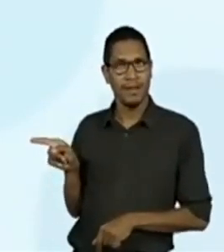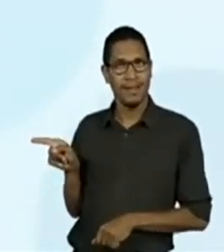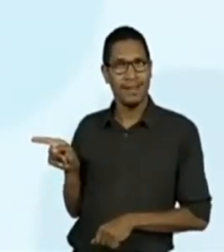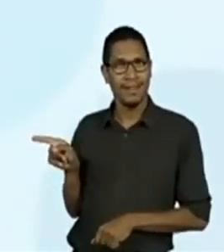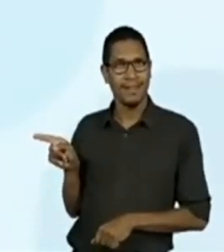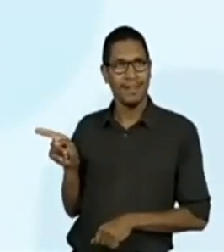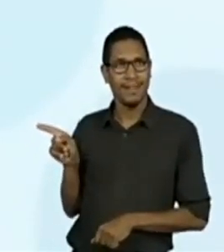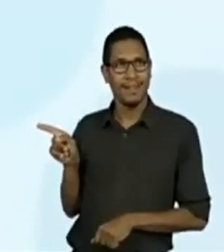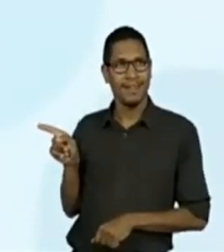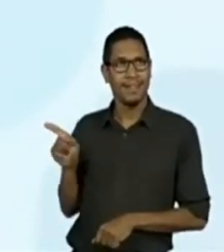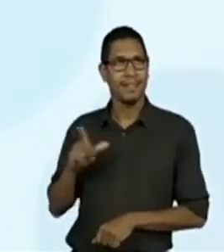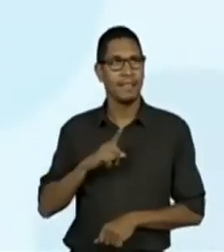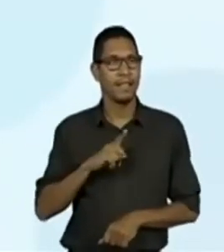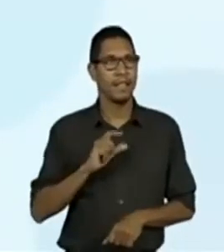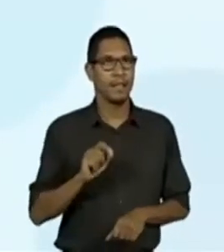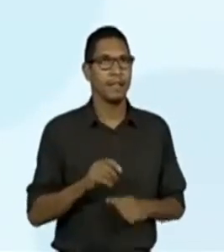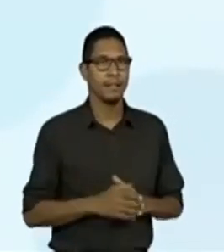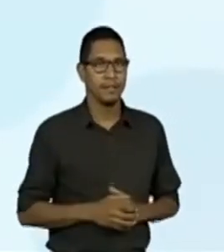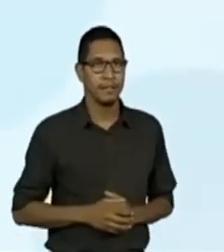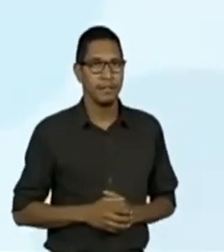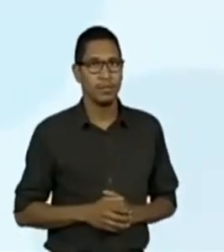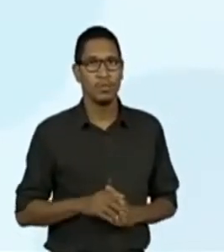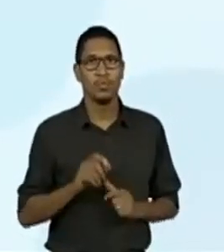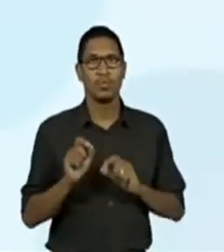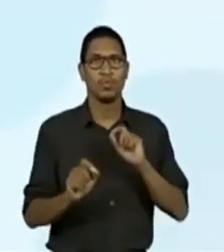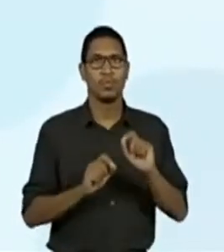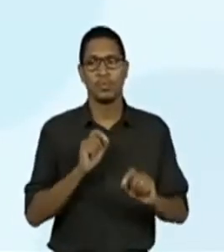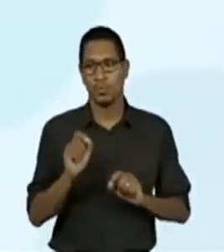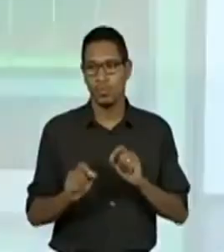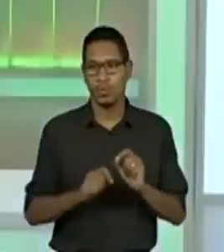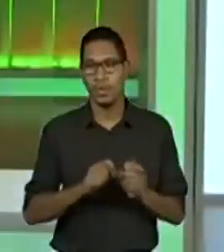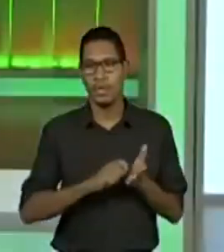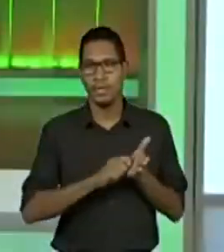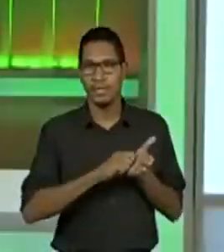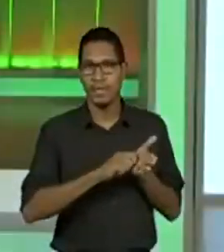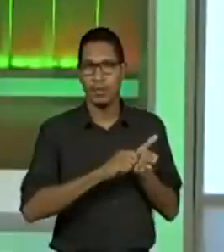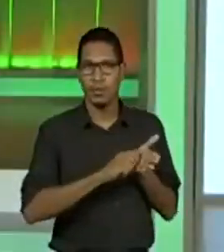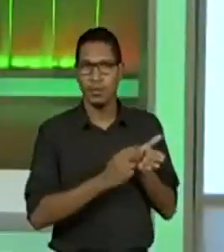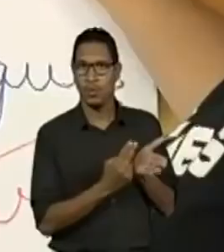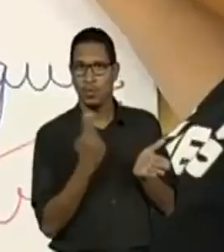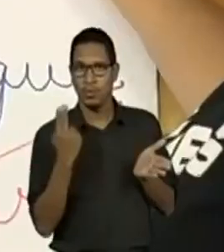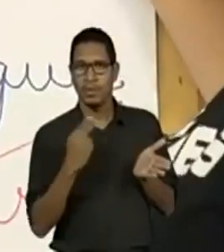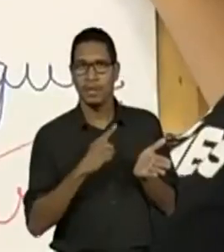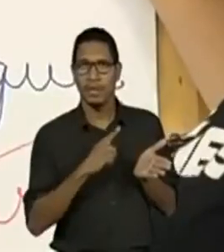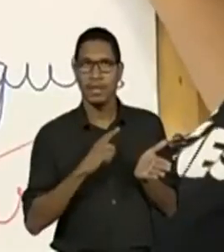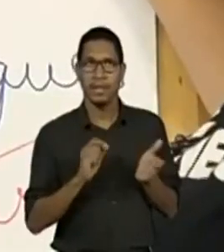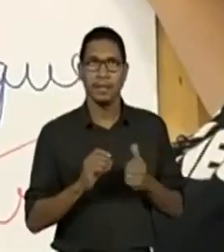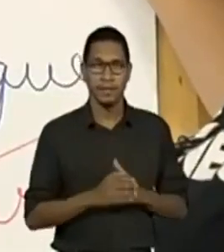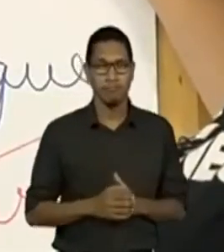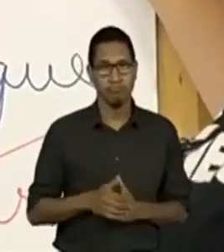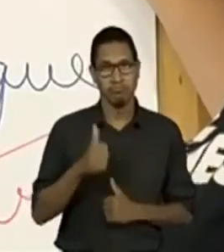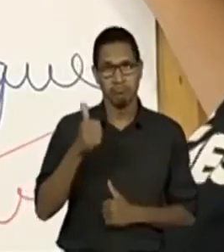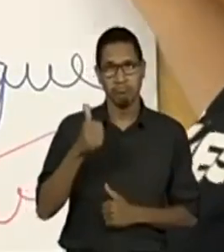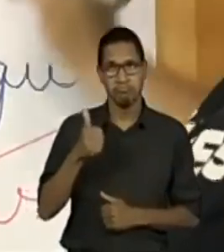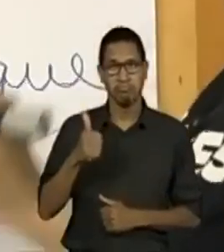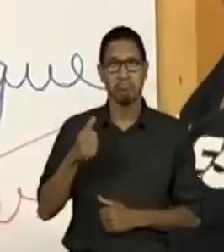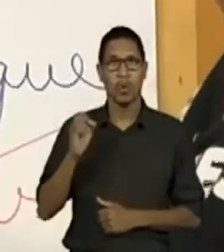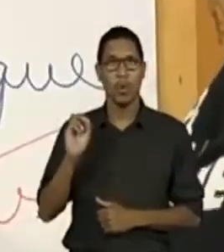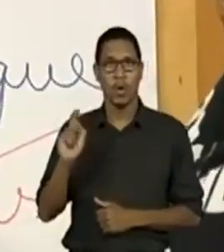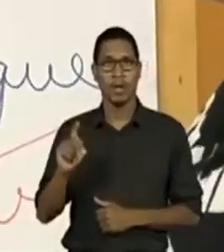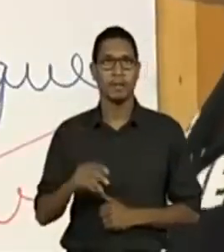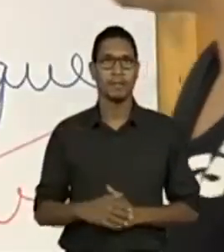despedida e assinatura. Ou seja, na verdade, assinatura, né, como eu já marquei aqui,